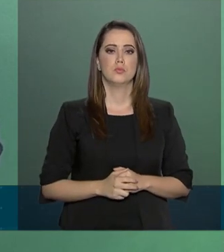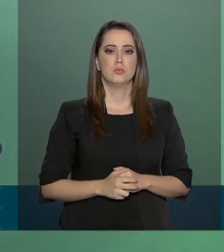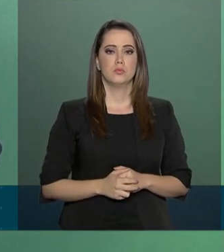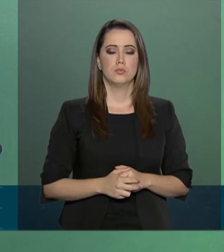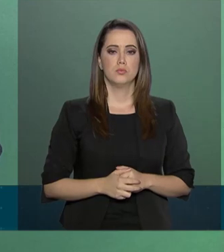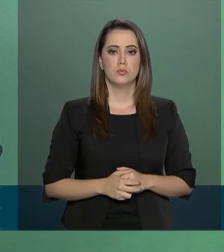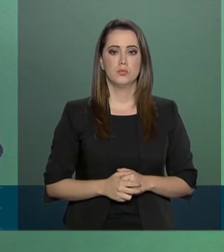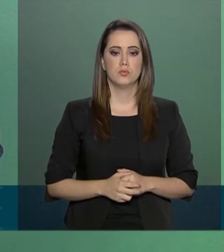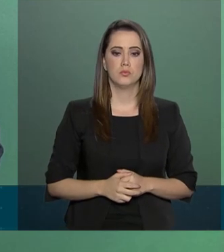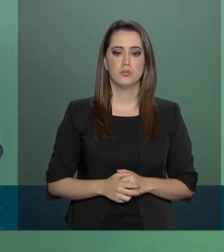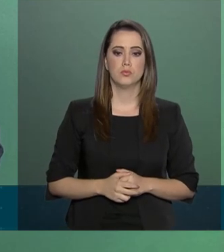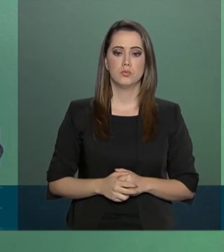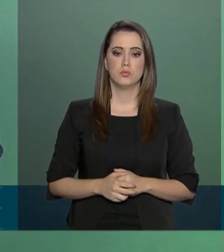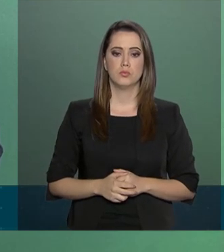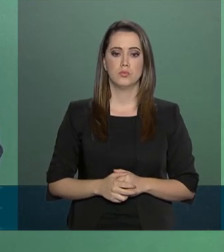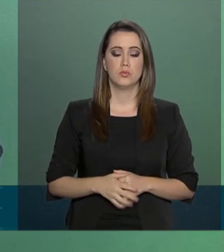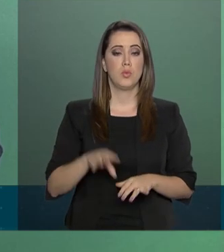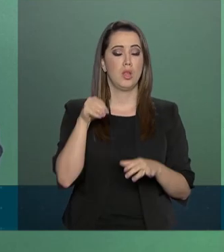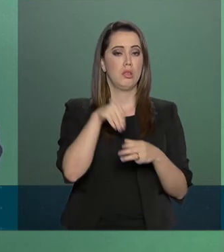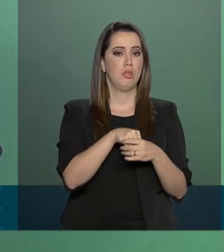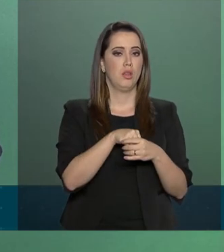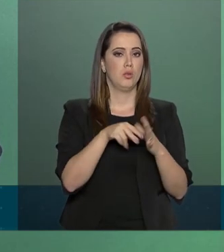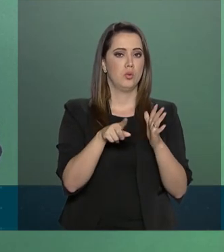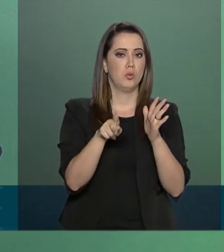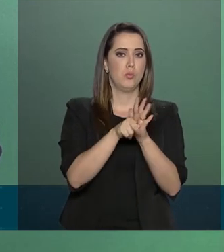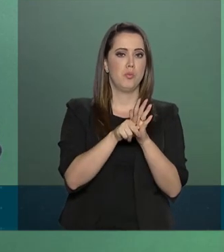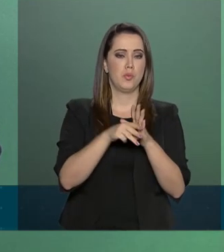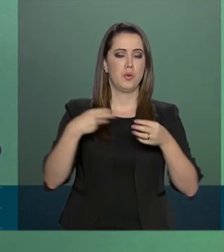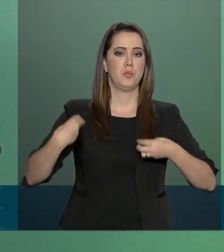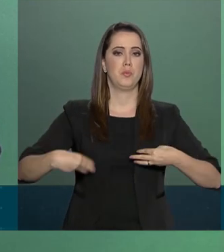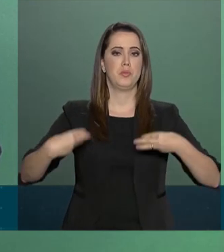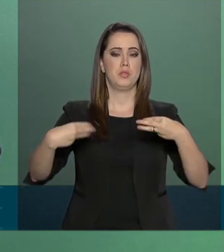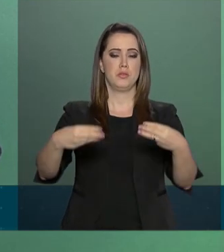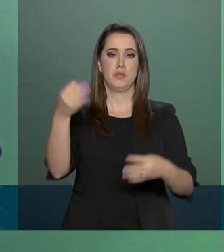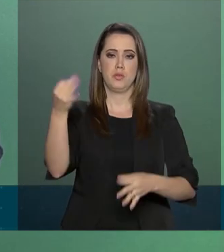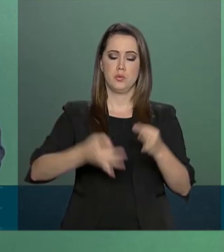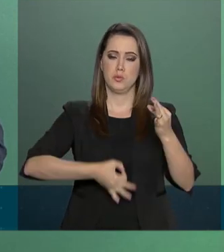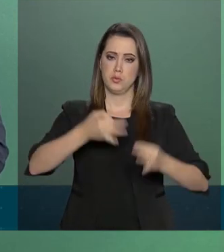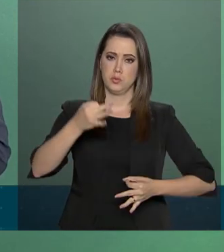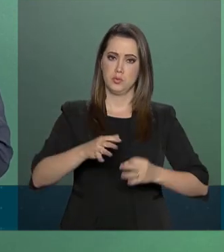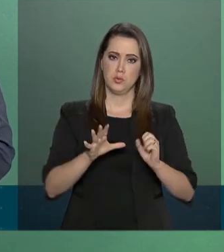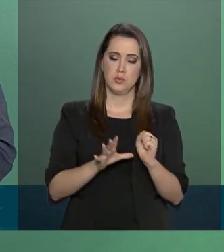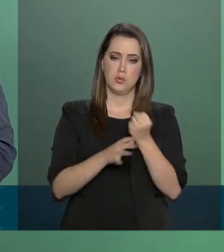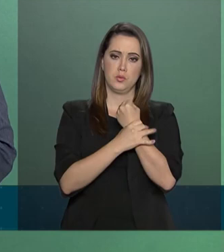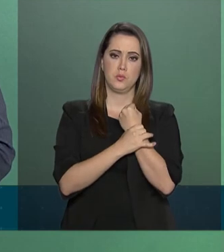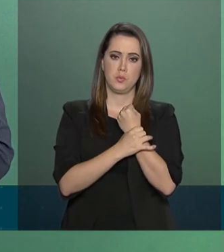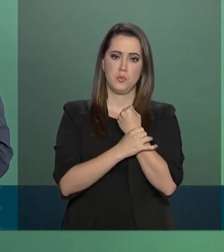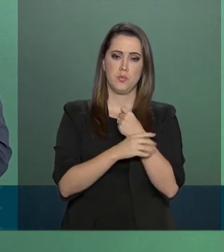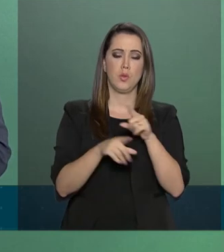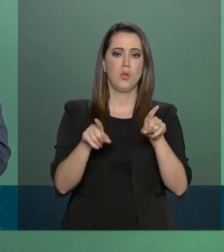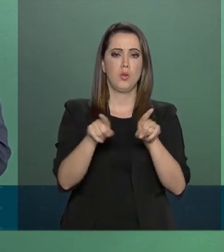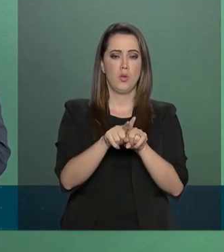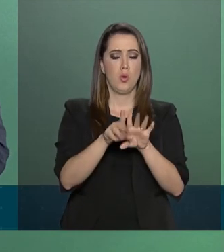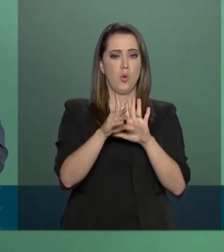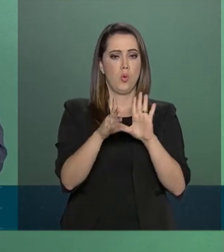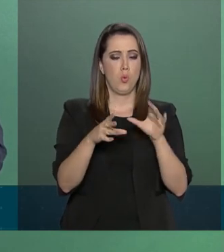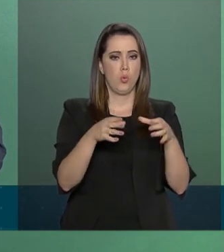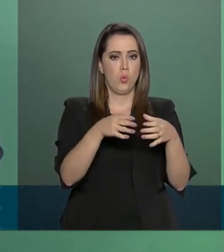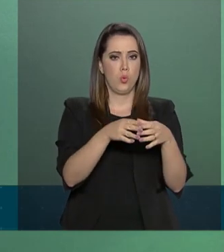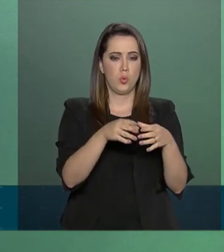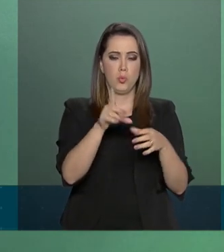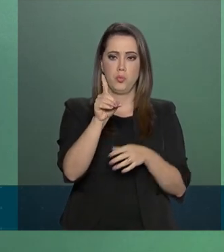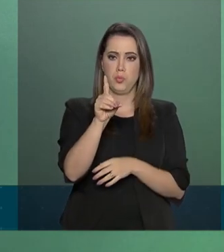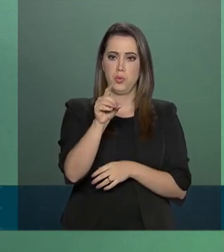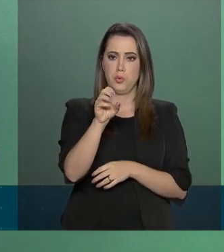Ainda dentro do contexto do Ministério da Justiça e Segurança Pública, o Departamento Penitenciário